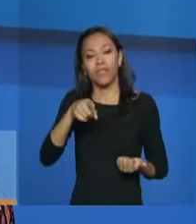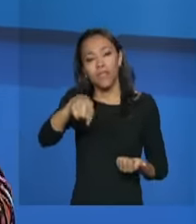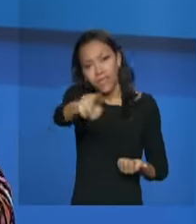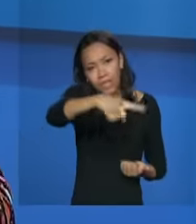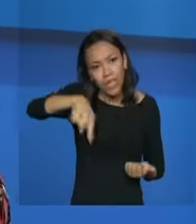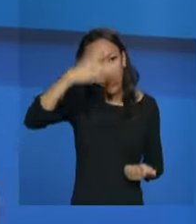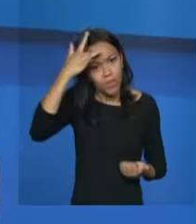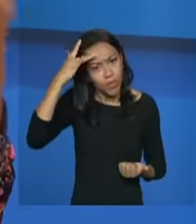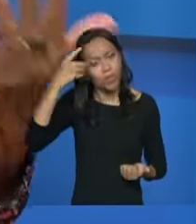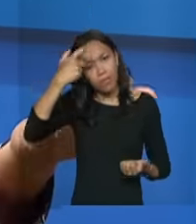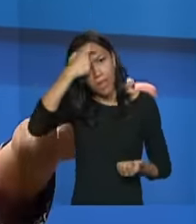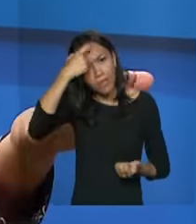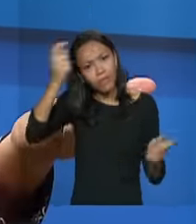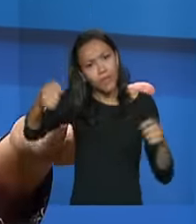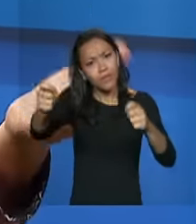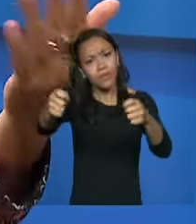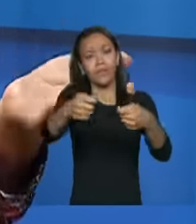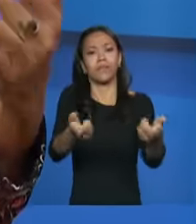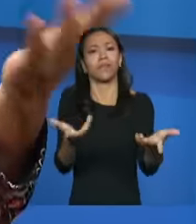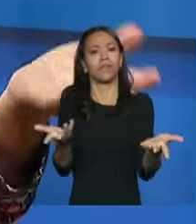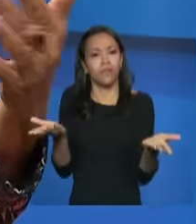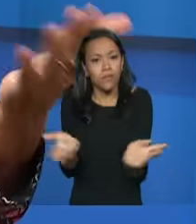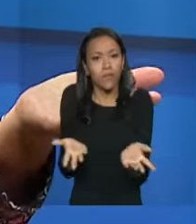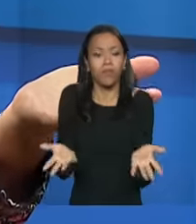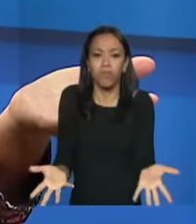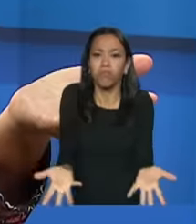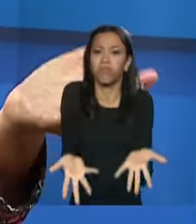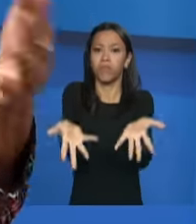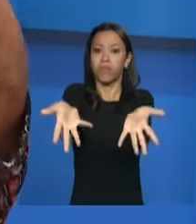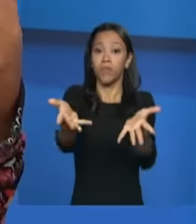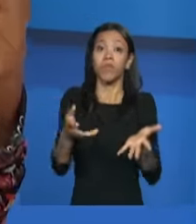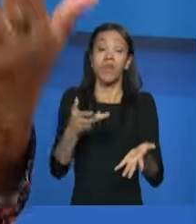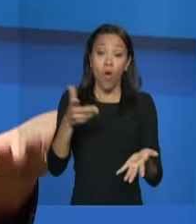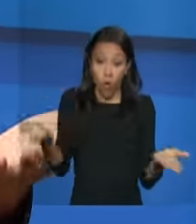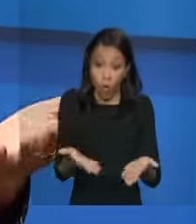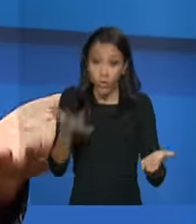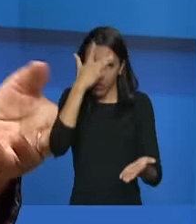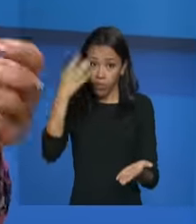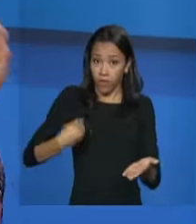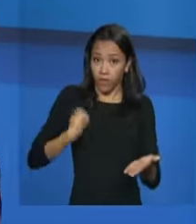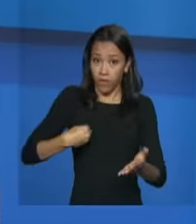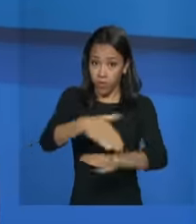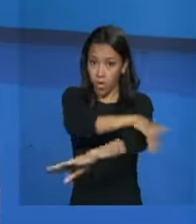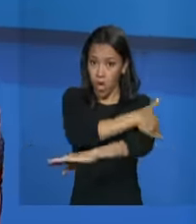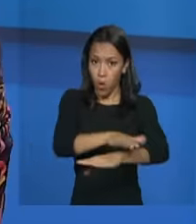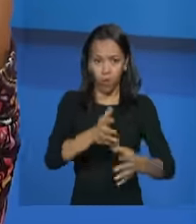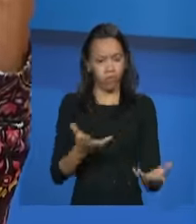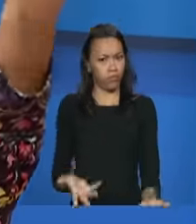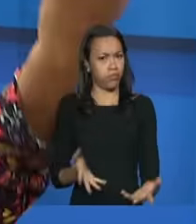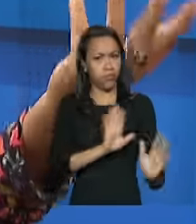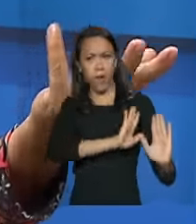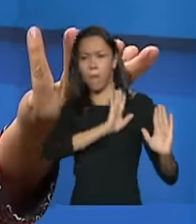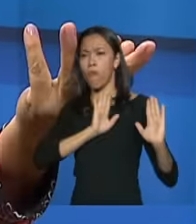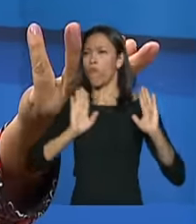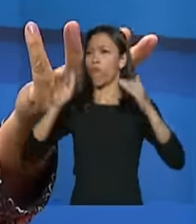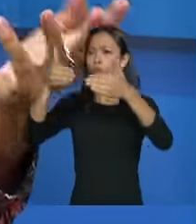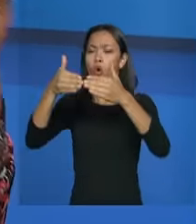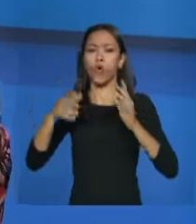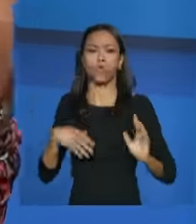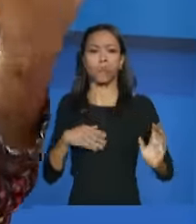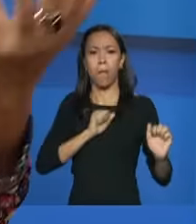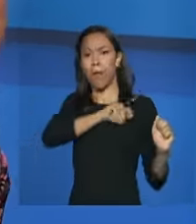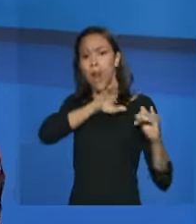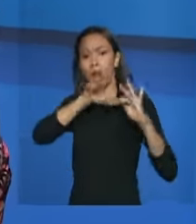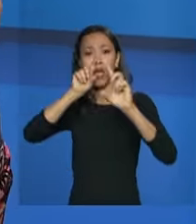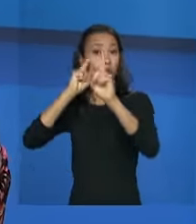potencialidades hoje as pessoas que estão em situação de rua hoje elas estão nos fóruns muitos deles estão em conselhos nacionais